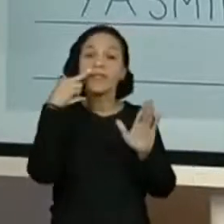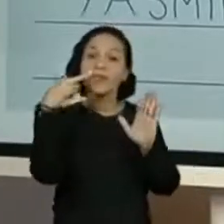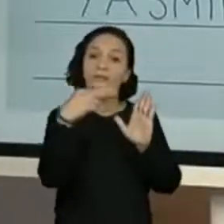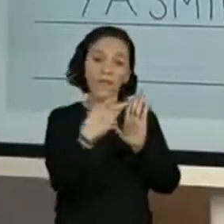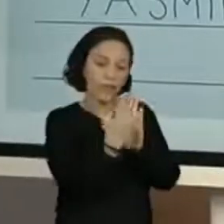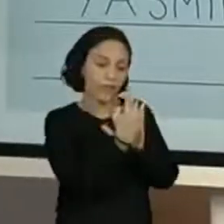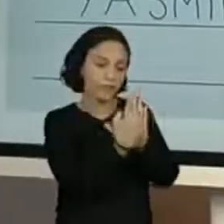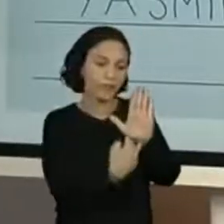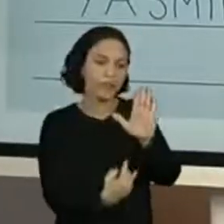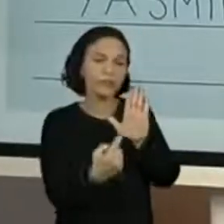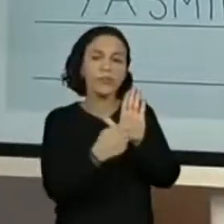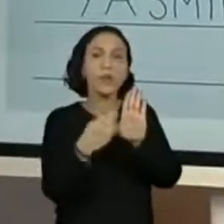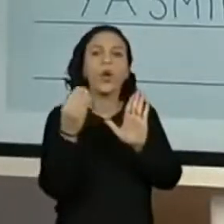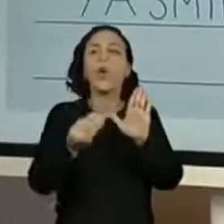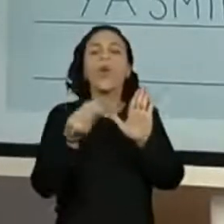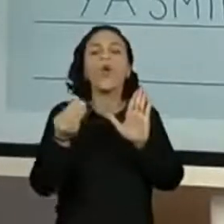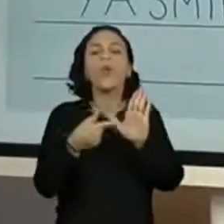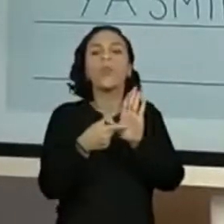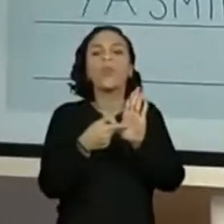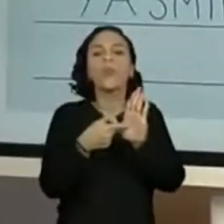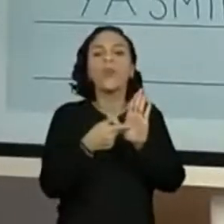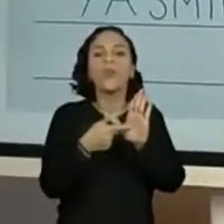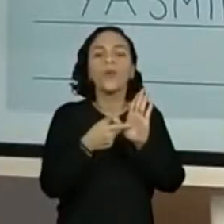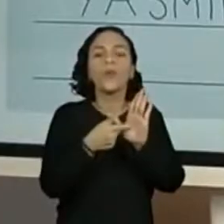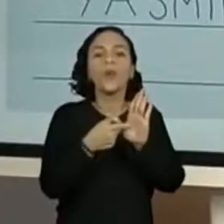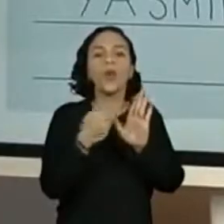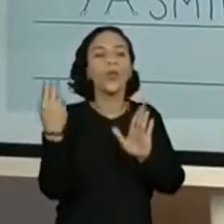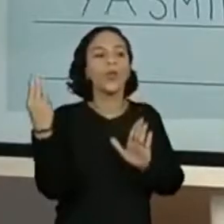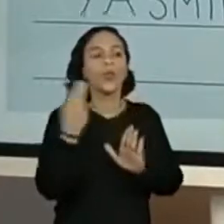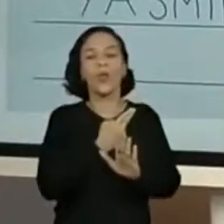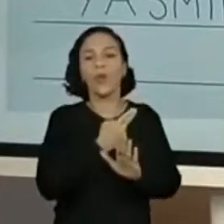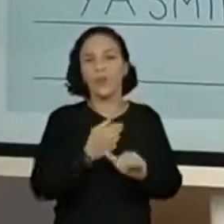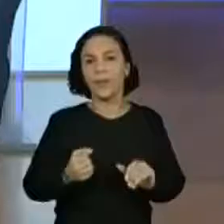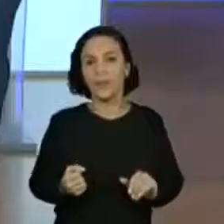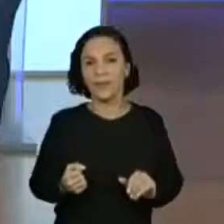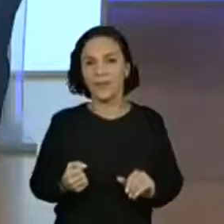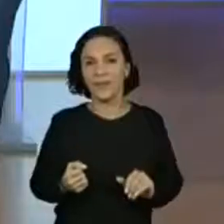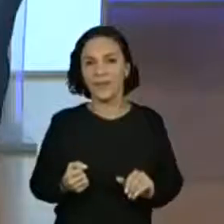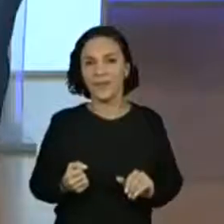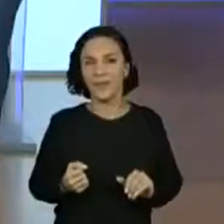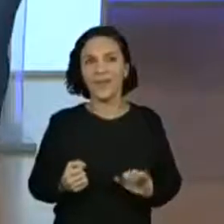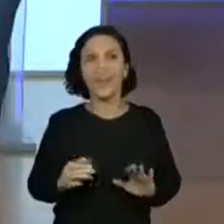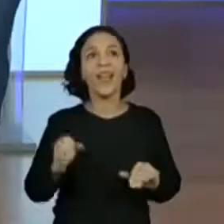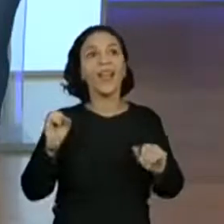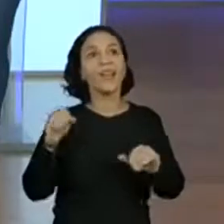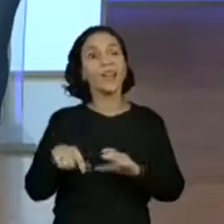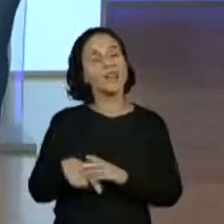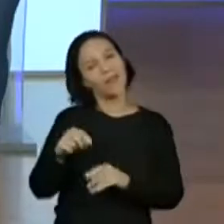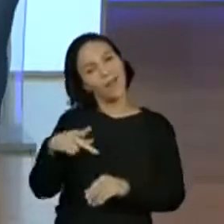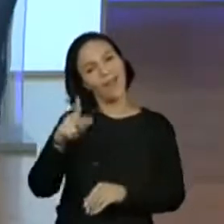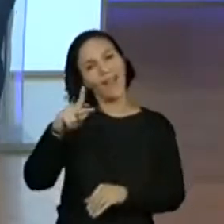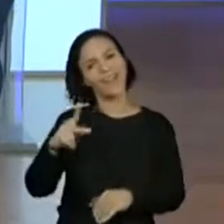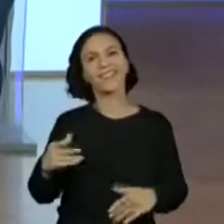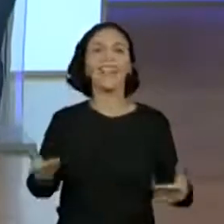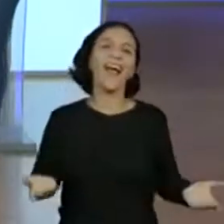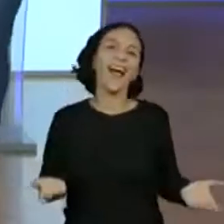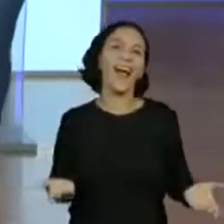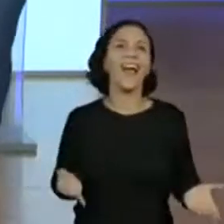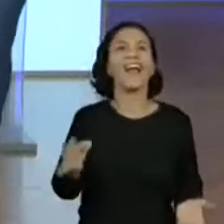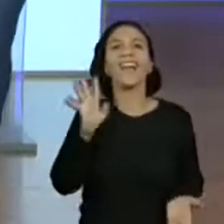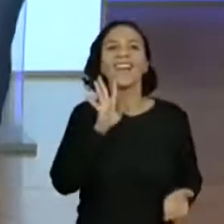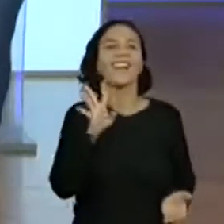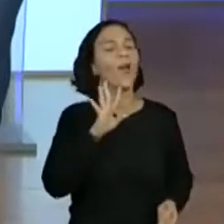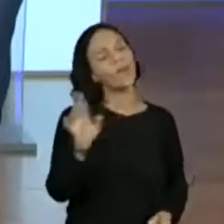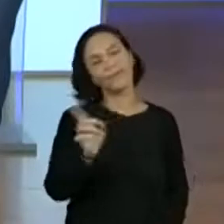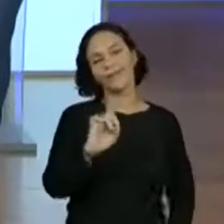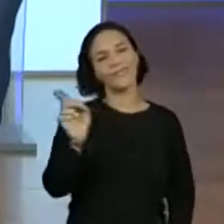nascimento, como está escrito o nosso nome. Agora, professora, você podia sortear a letra K, para a gente fazer uma coisa bem bacana.